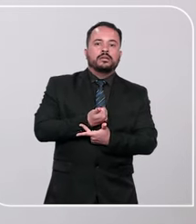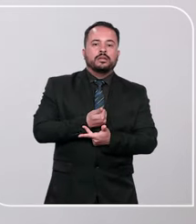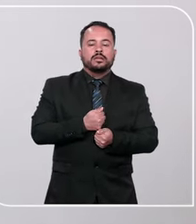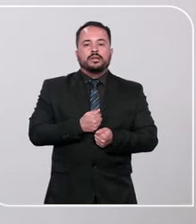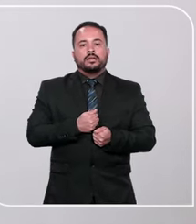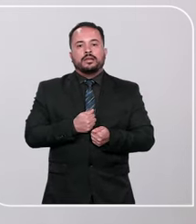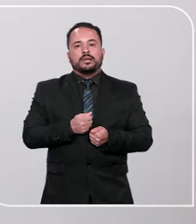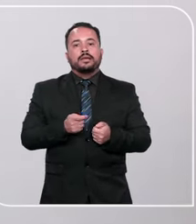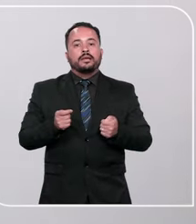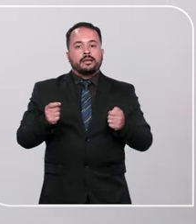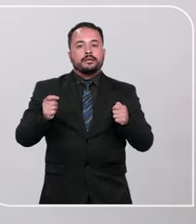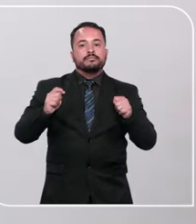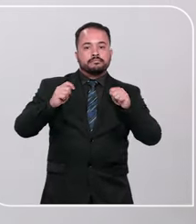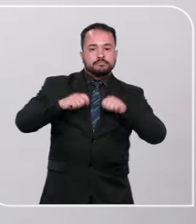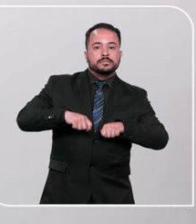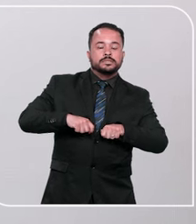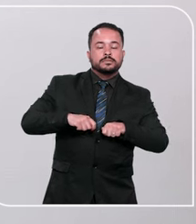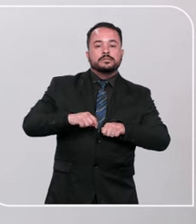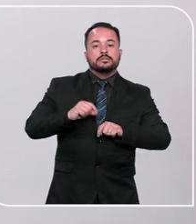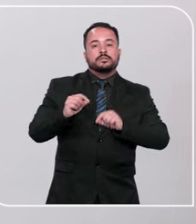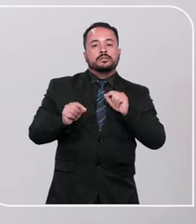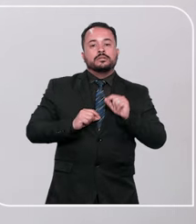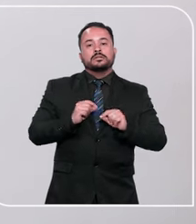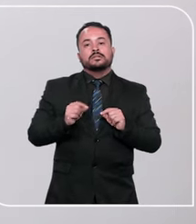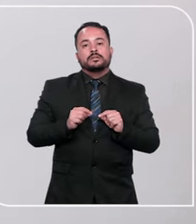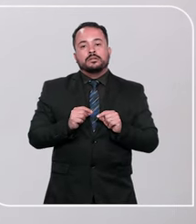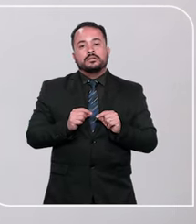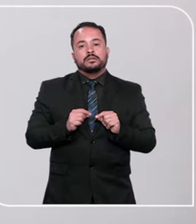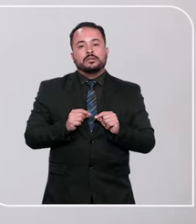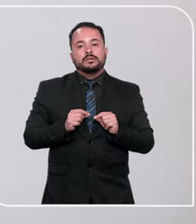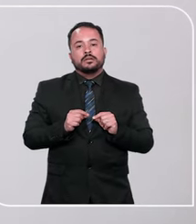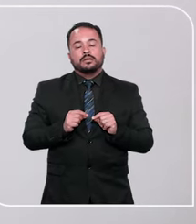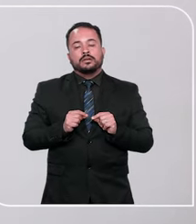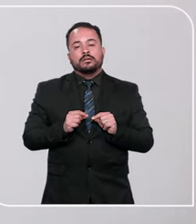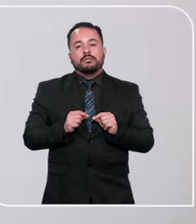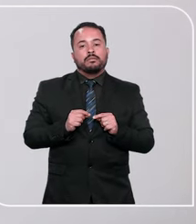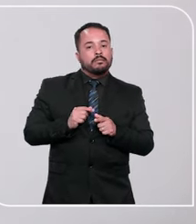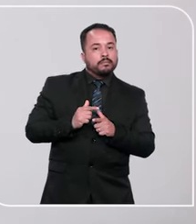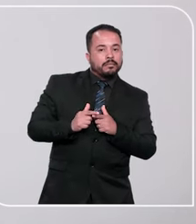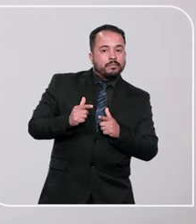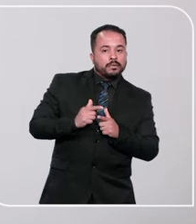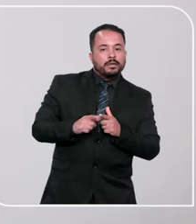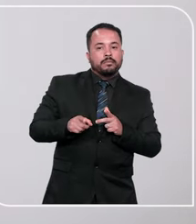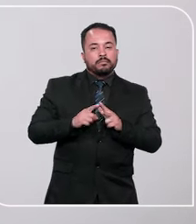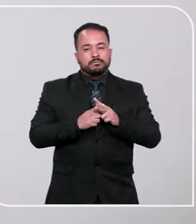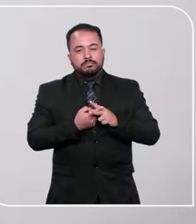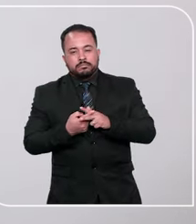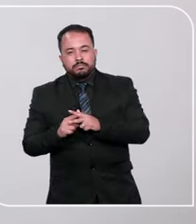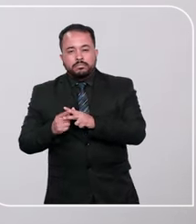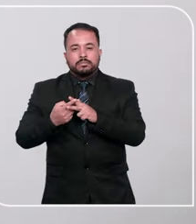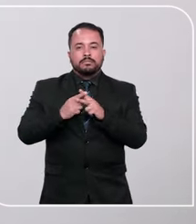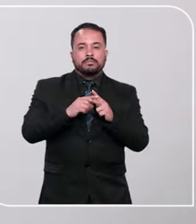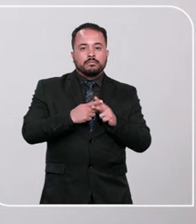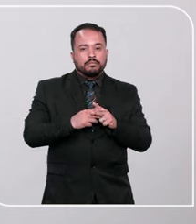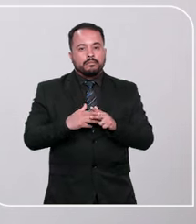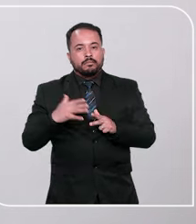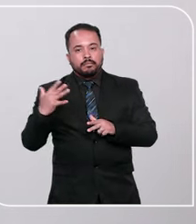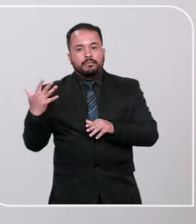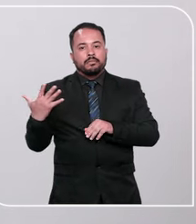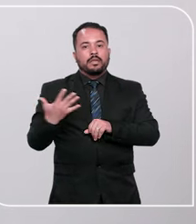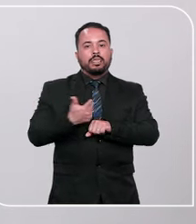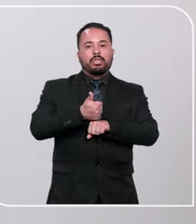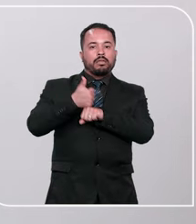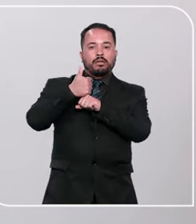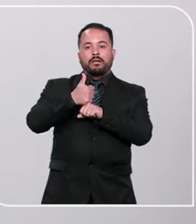impossível fazê-lo sem que ocorram alguns percalços e neste ponto